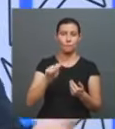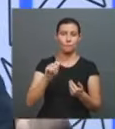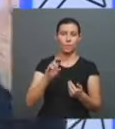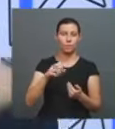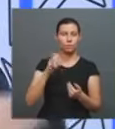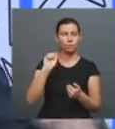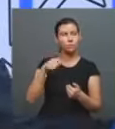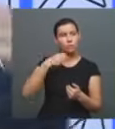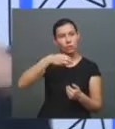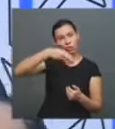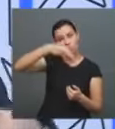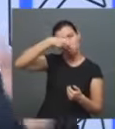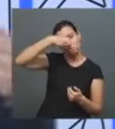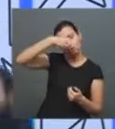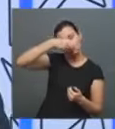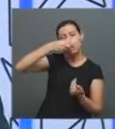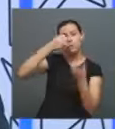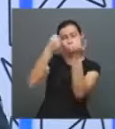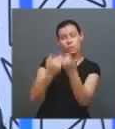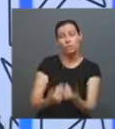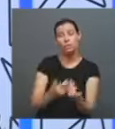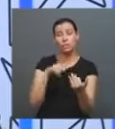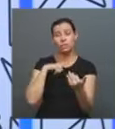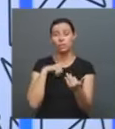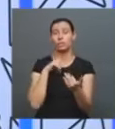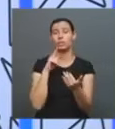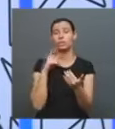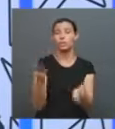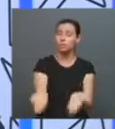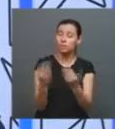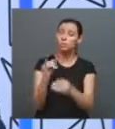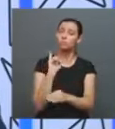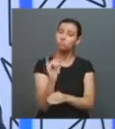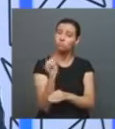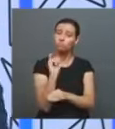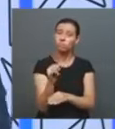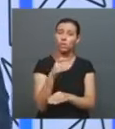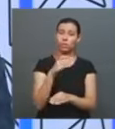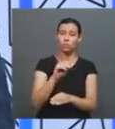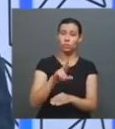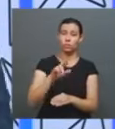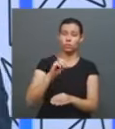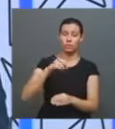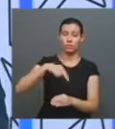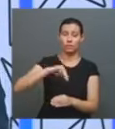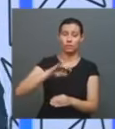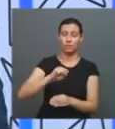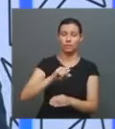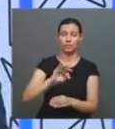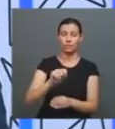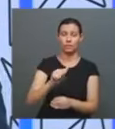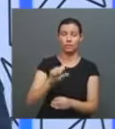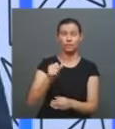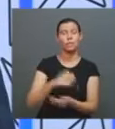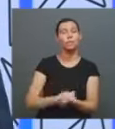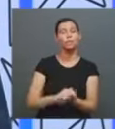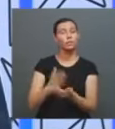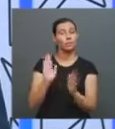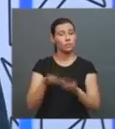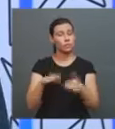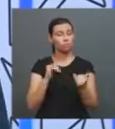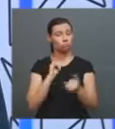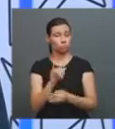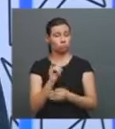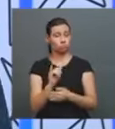havia um campo de incentivos de contistas e cronistas vindo já desde a escola e que vão tendo isso. Querendo ou não, às vezes as